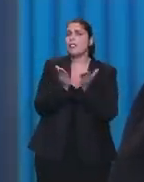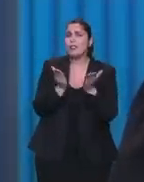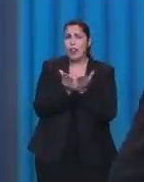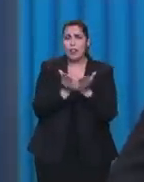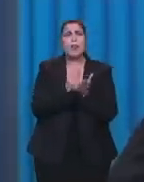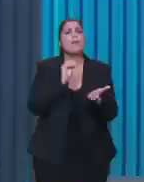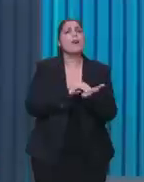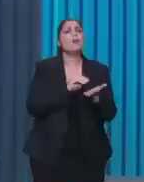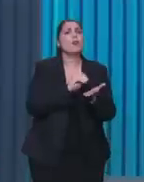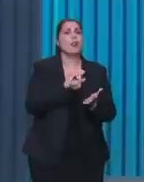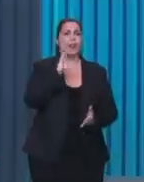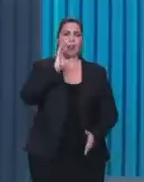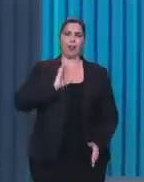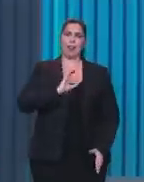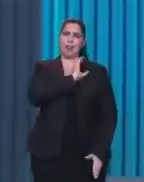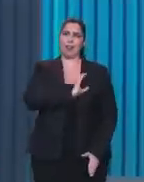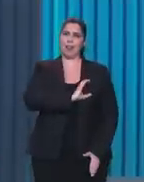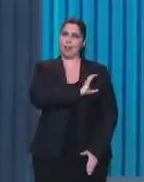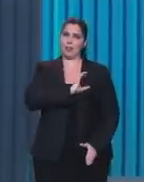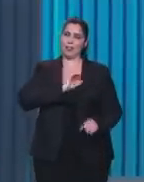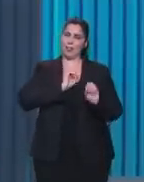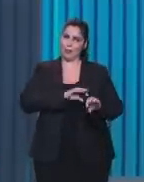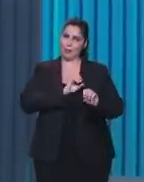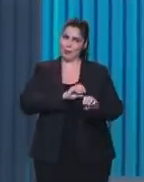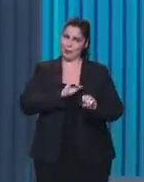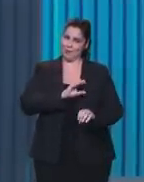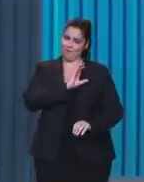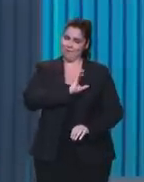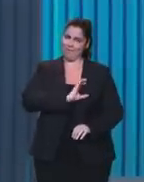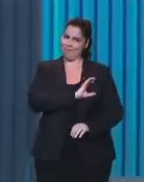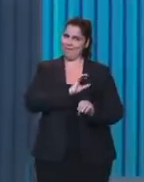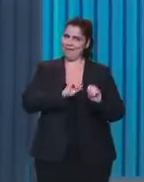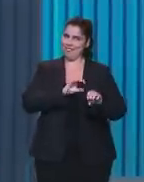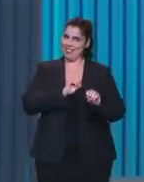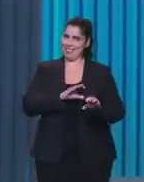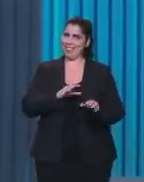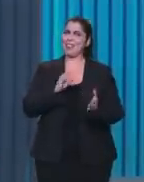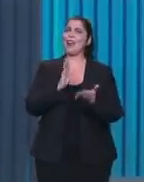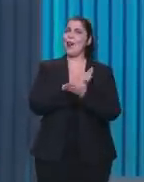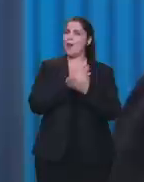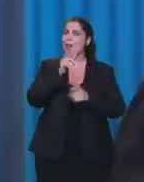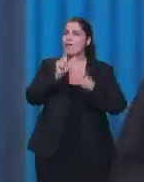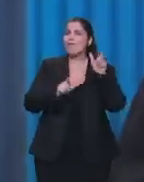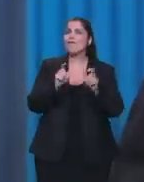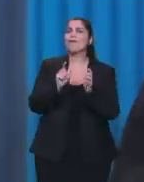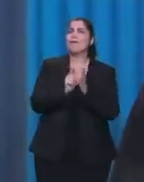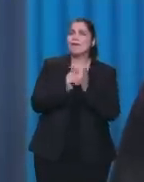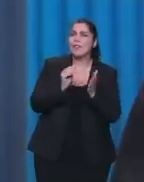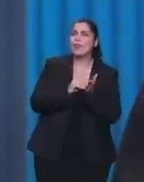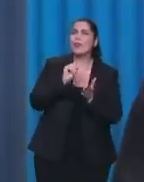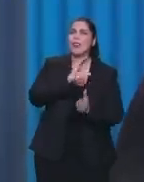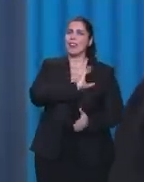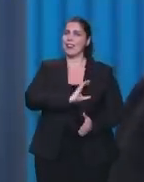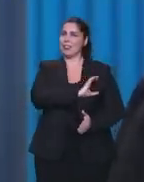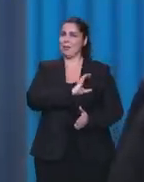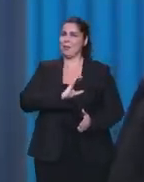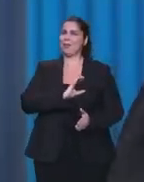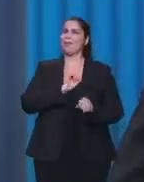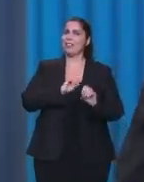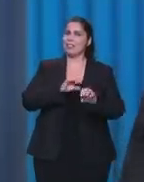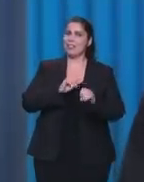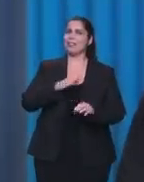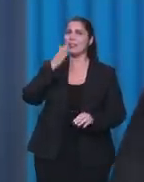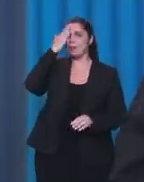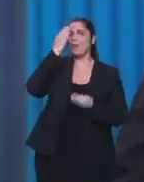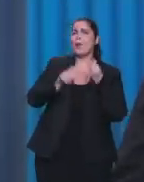Vocês todos aqui, inclusive alguns jornalistas, precisam de catequese para saber como é que realmente funciona a igreja